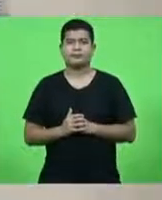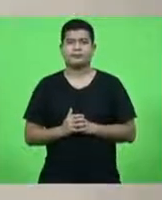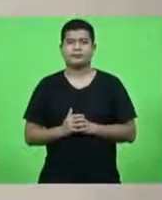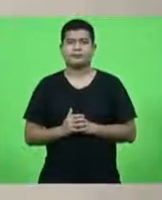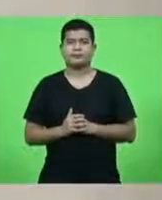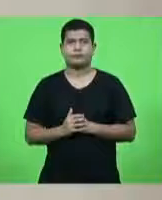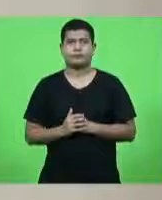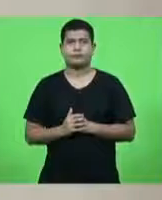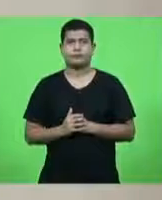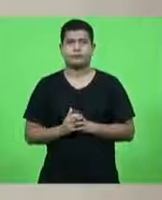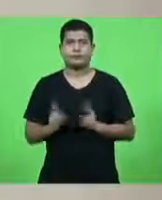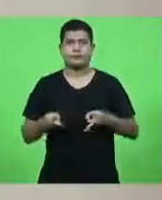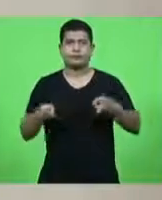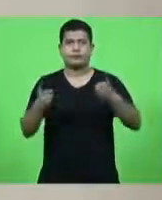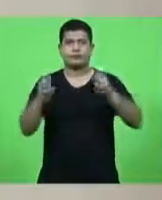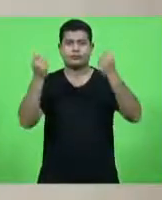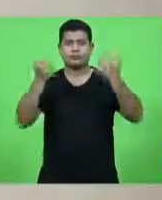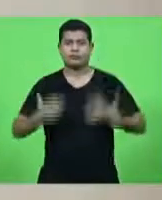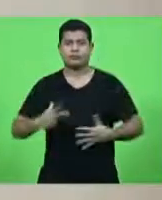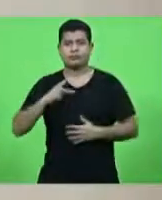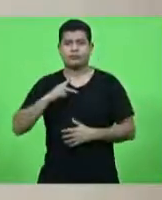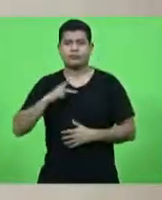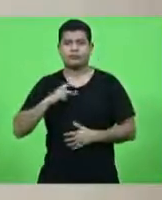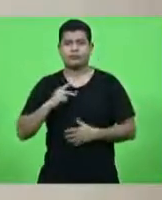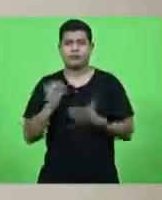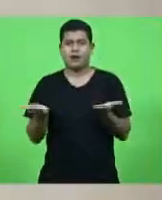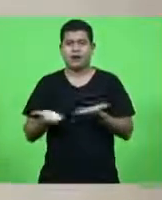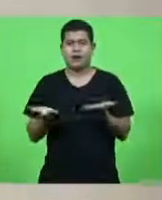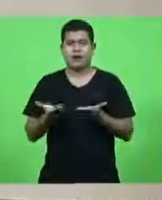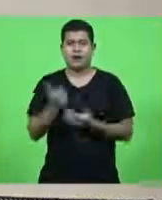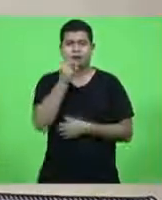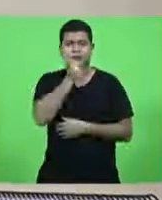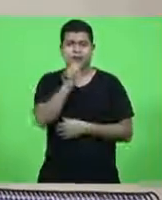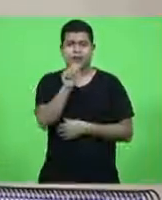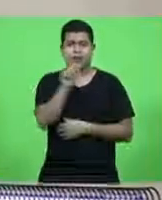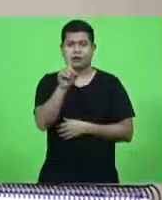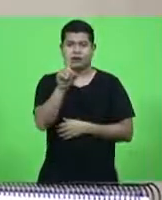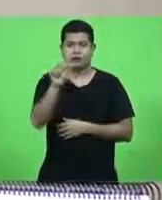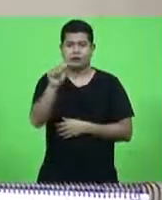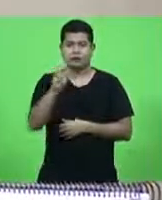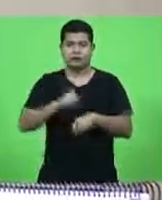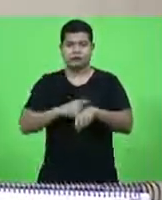Dando continuidade em explicações pessoais, Ada de Luca, por 10 minutos, deputado.